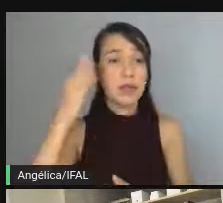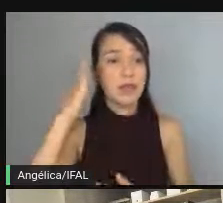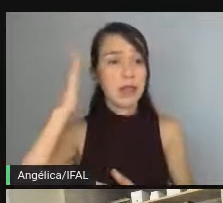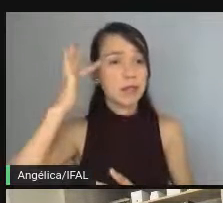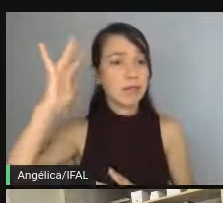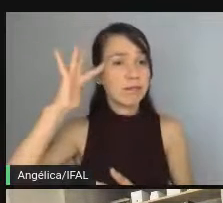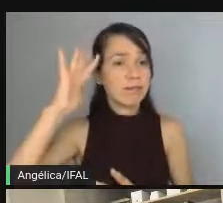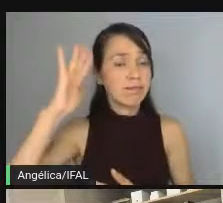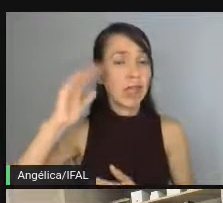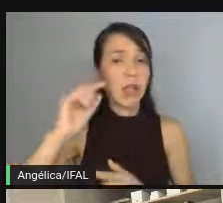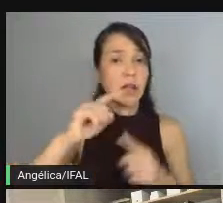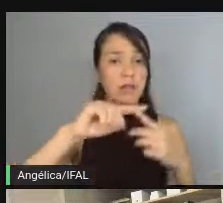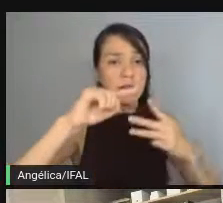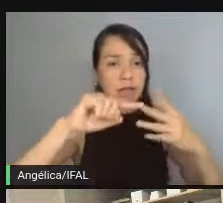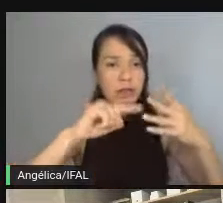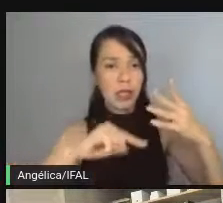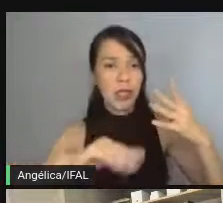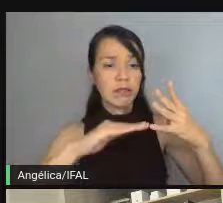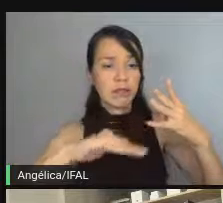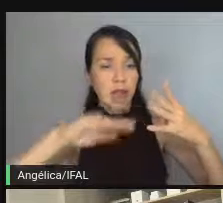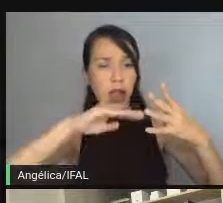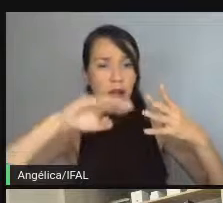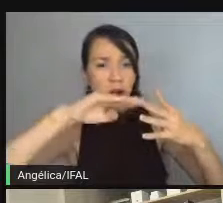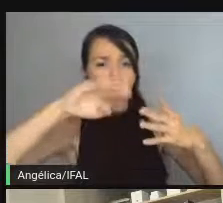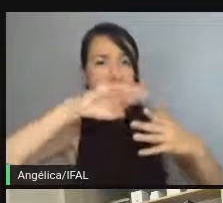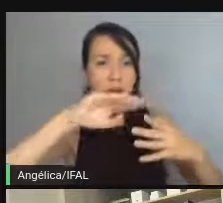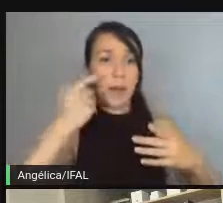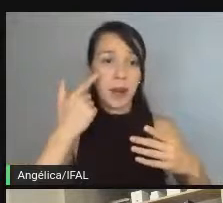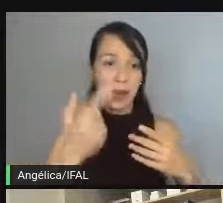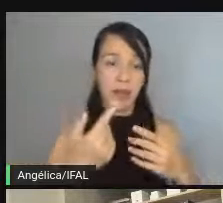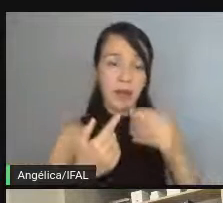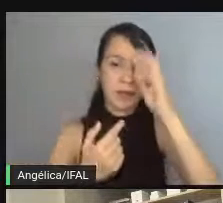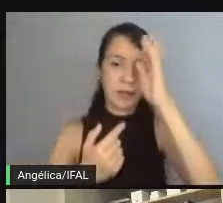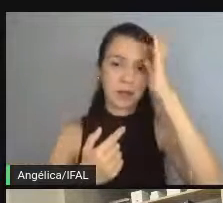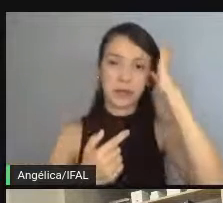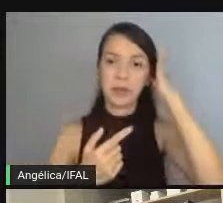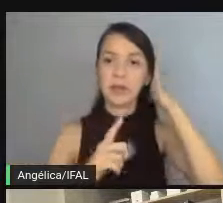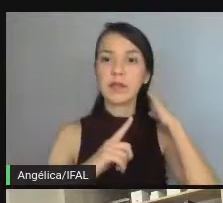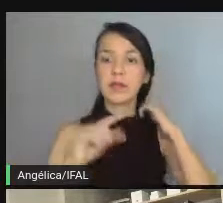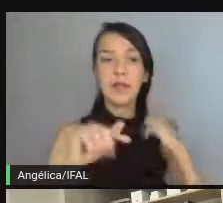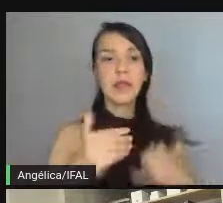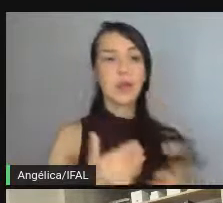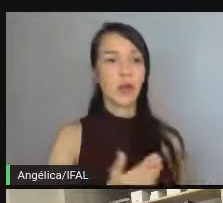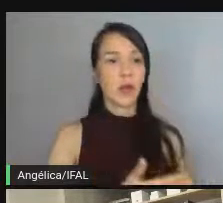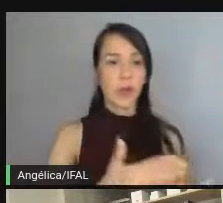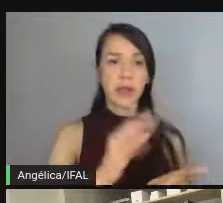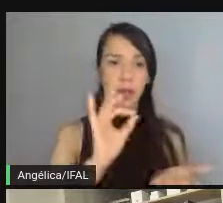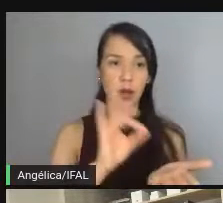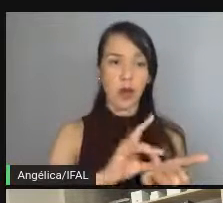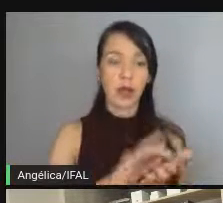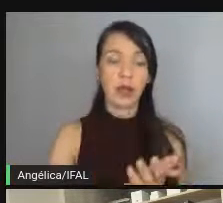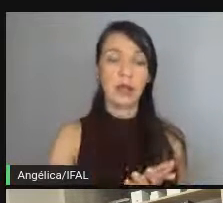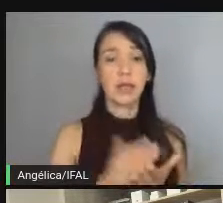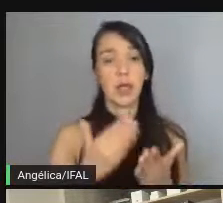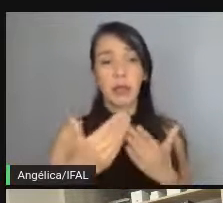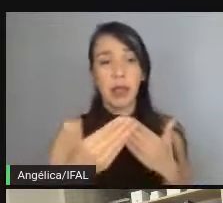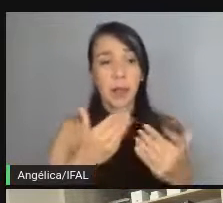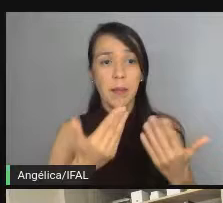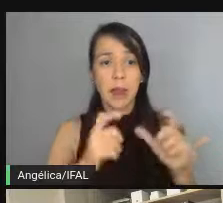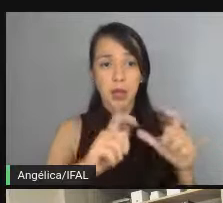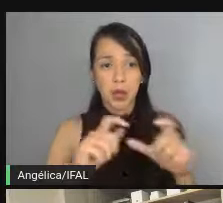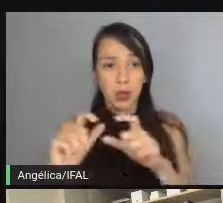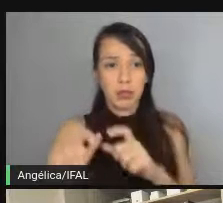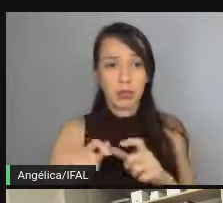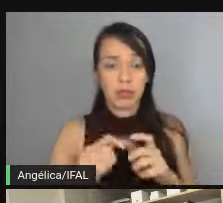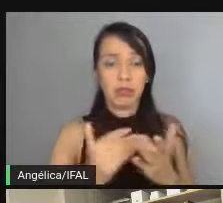identificar esse tipo de camada para poder você iniciar corretamente. Então, independente de qual camada